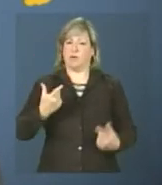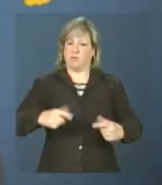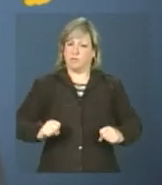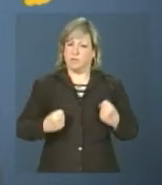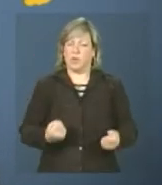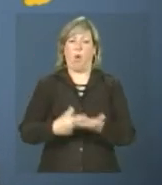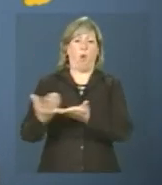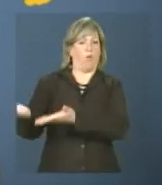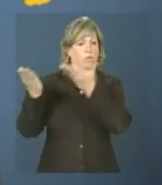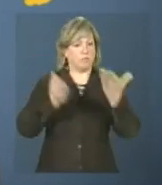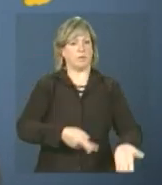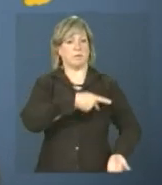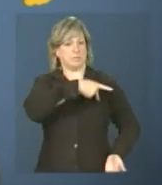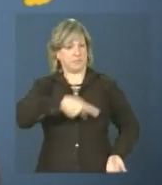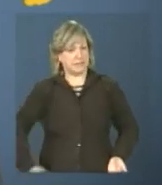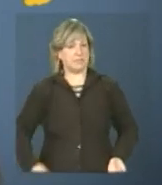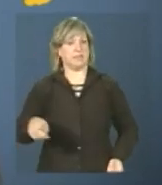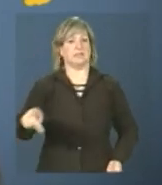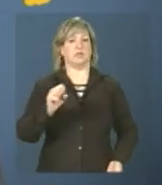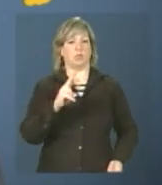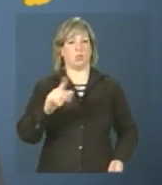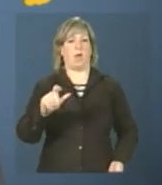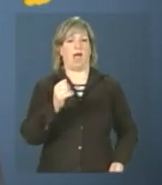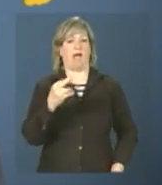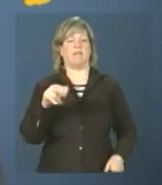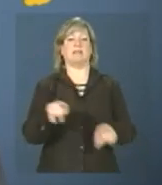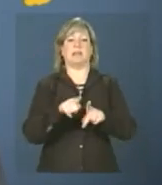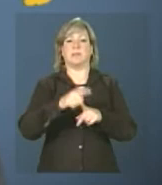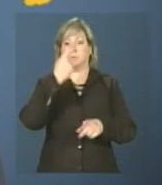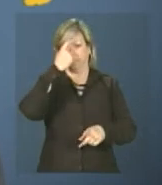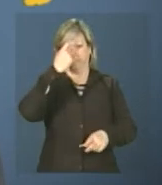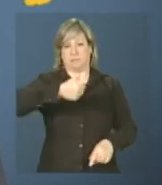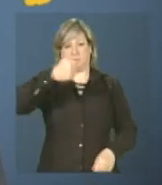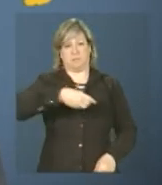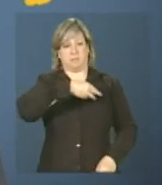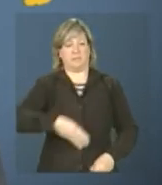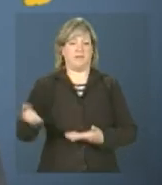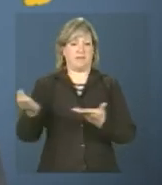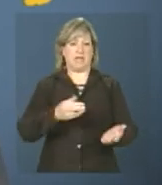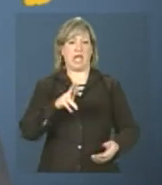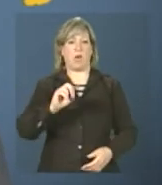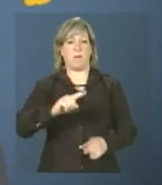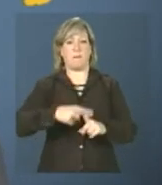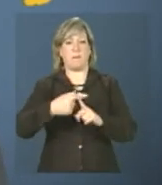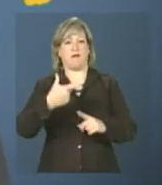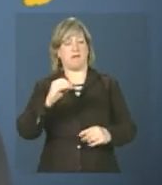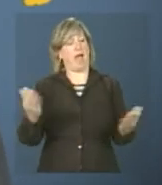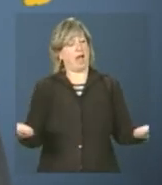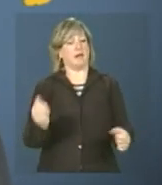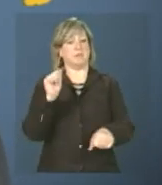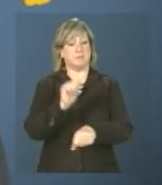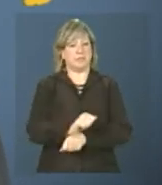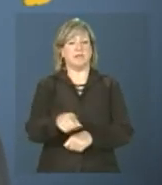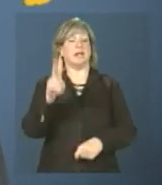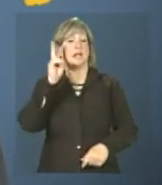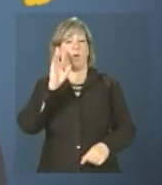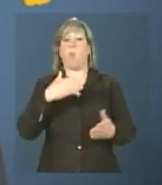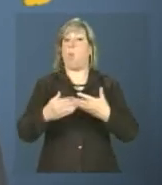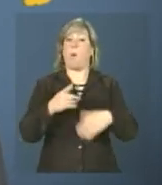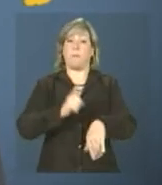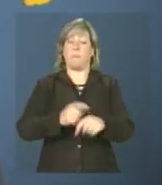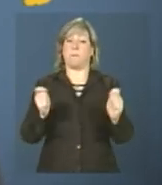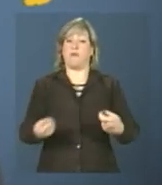convite ao presidente sul-africano e ao primeiro-ministro indiano para a Rio+, 20 no ano que vem. Por hora é só lembrando que a qualquer